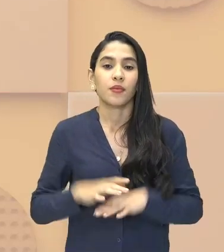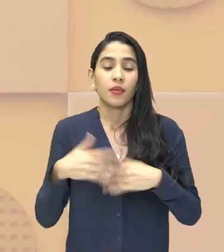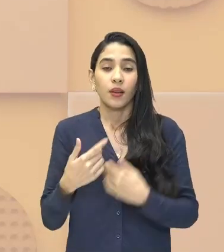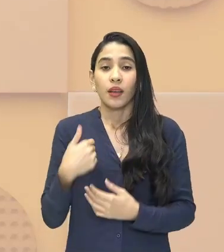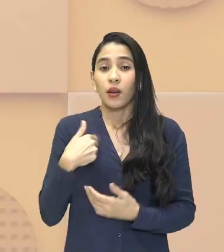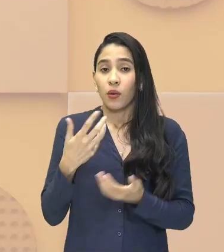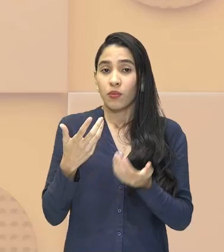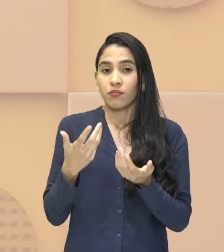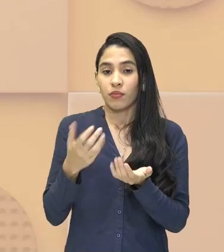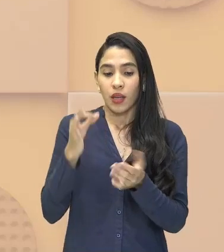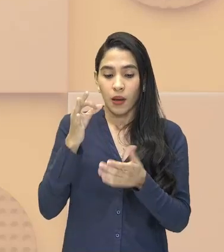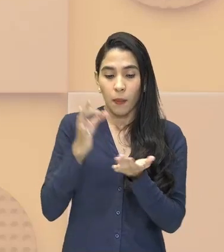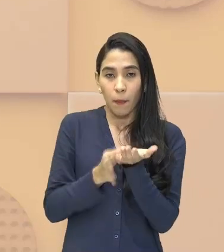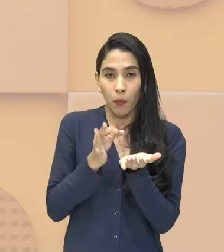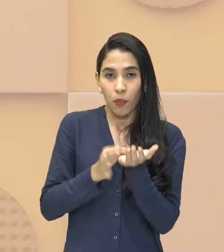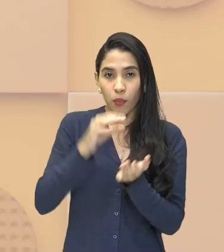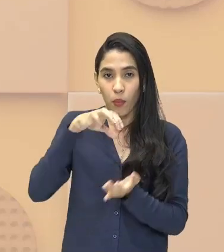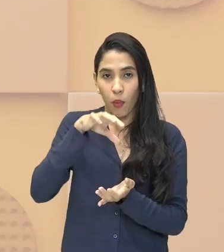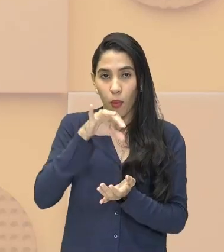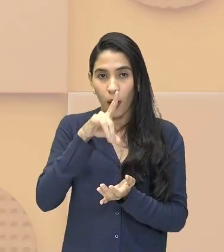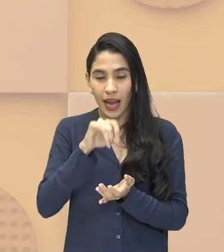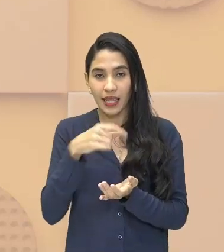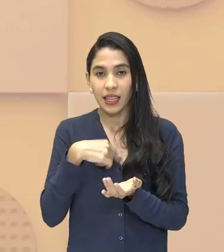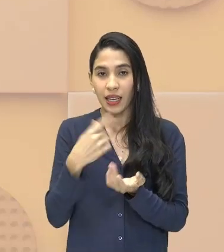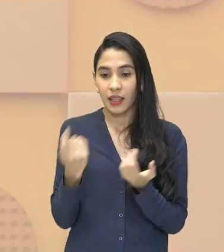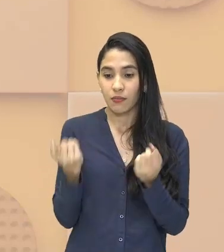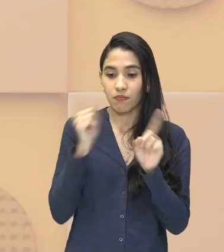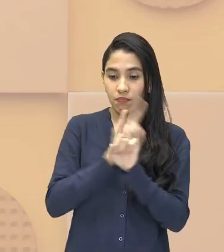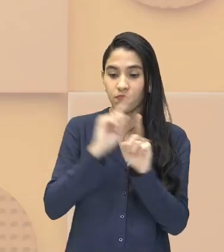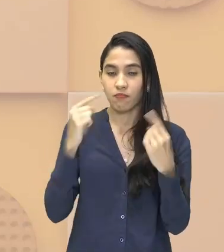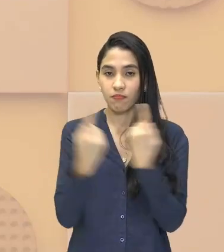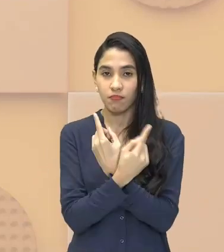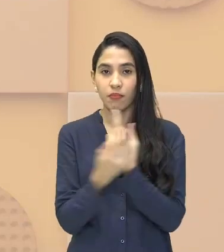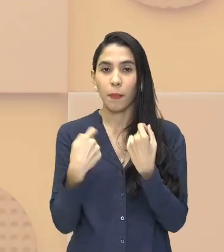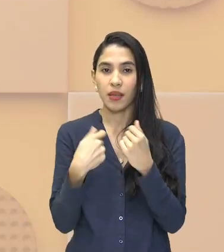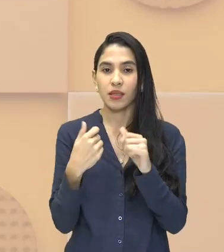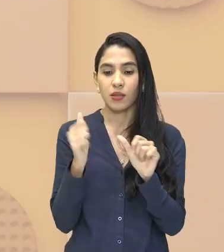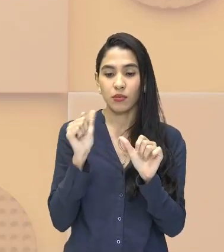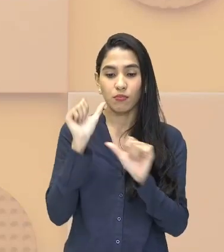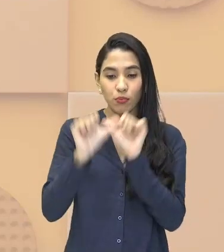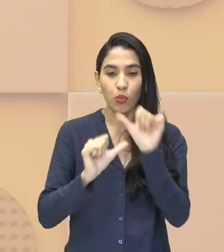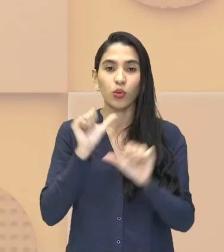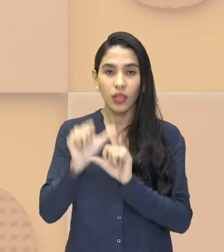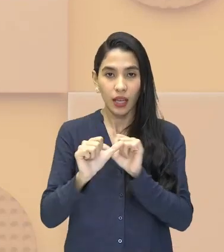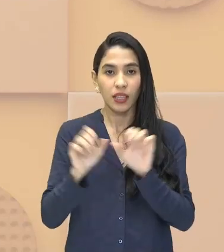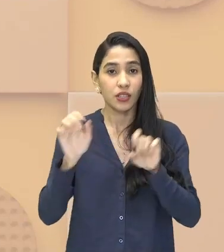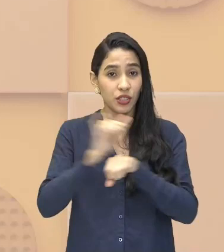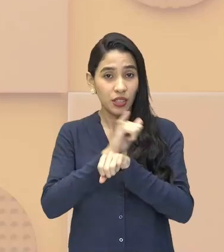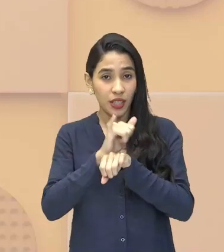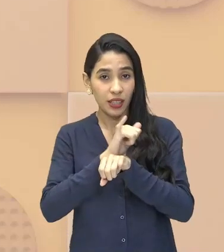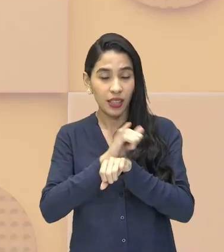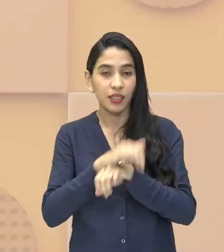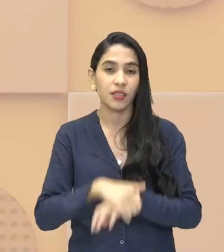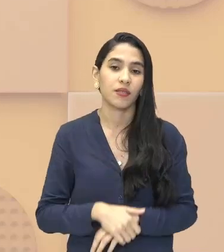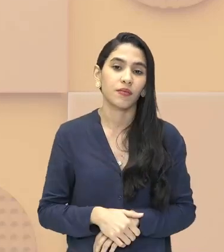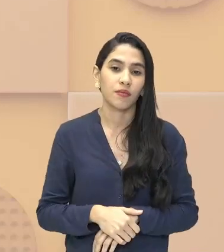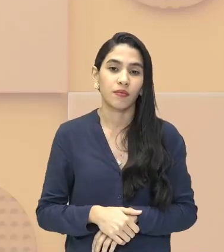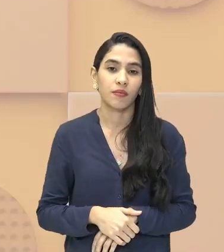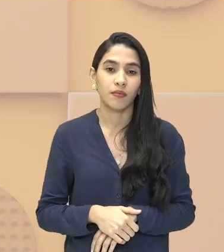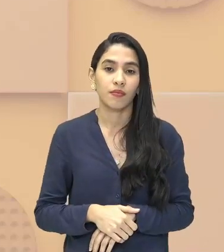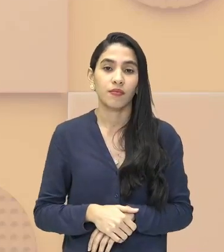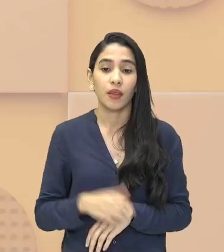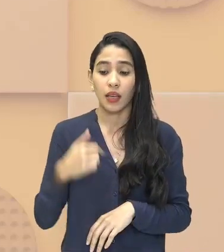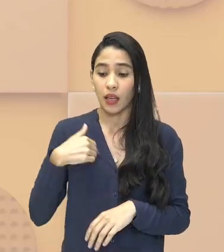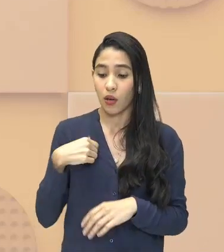ter hoje essa moeda de troca, eu preciso vender a minha força de trabalho, se eu não for dona dos meios de produção. Estou vendo a minha força de